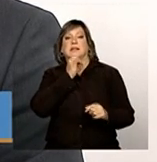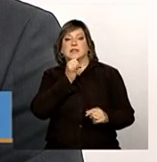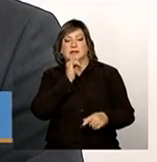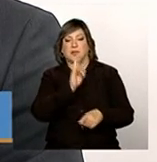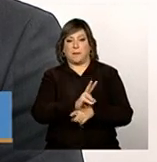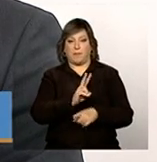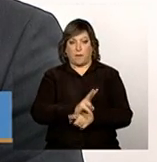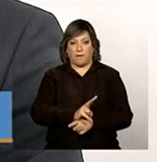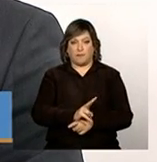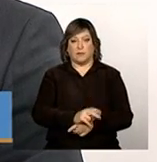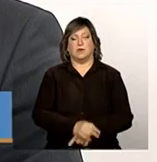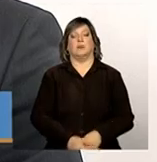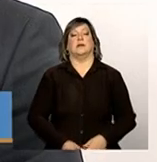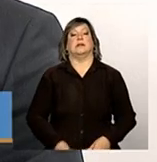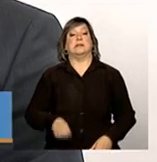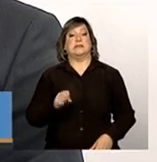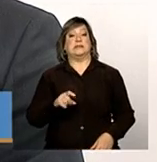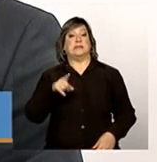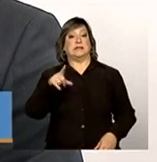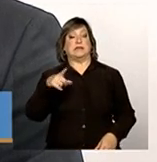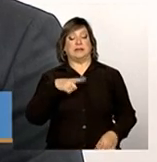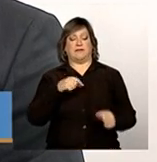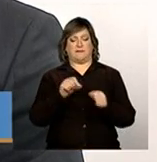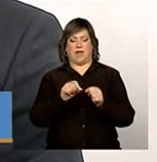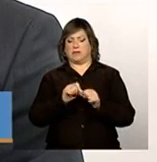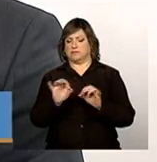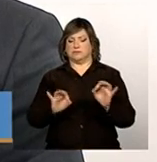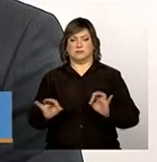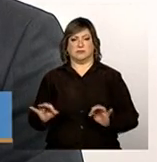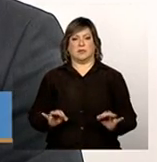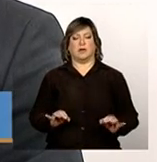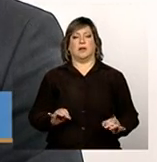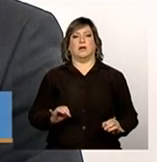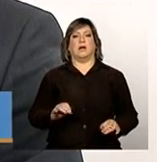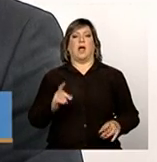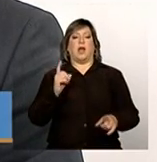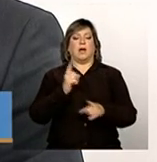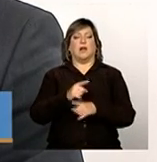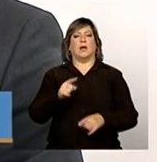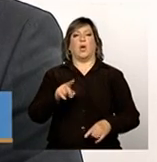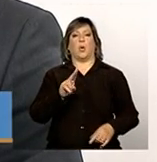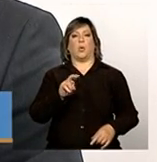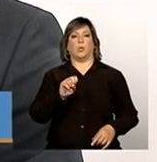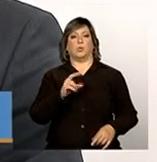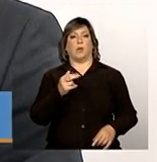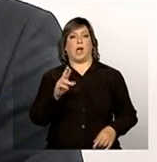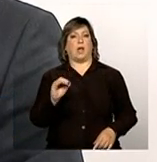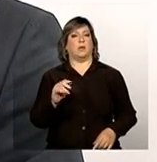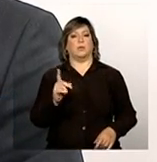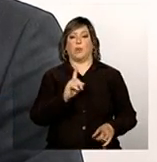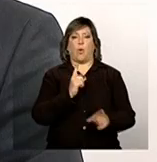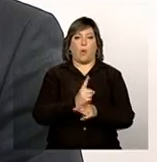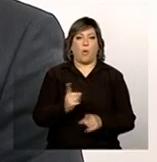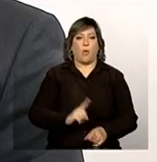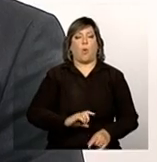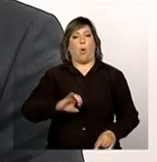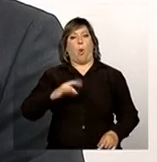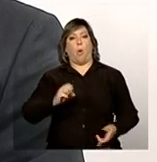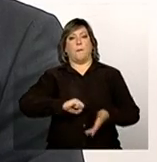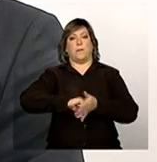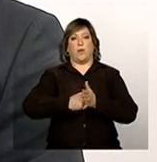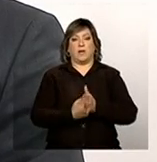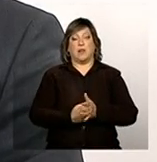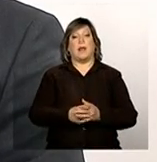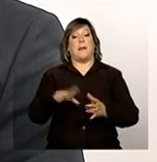faça esse procedimento e dê alguma informação, usuário não encontrado, usuário bloqueado, ele pega essa informação